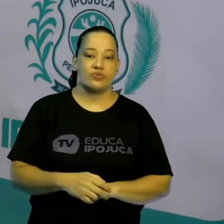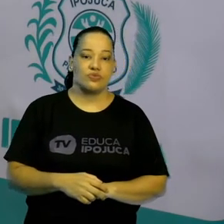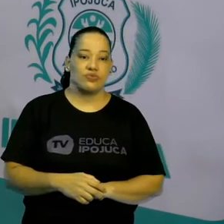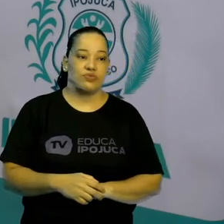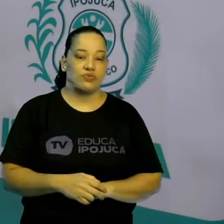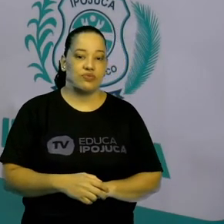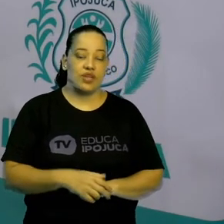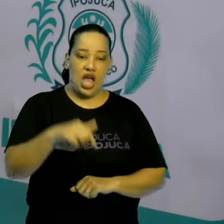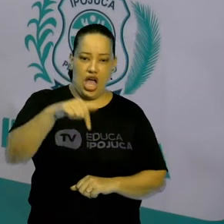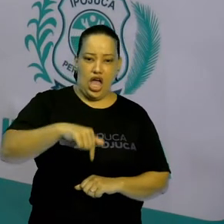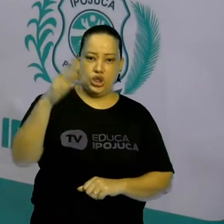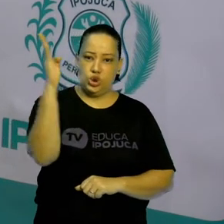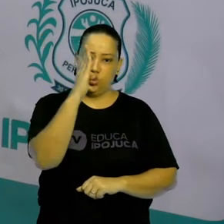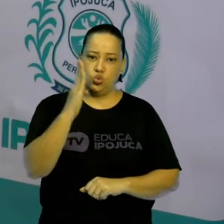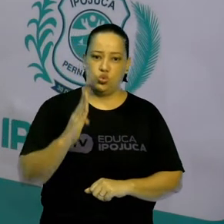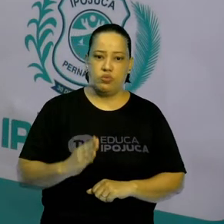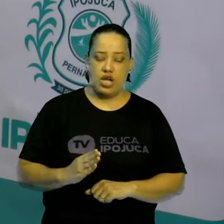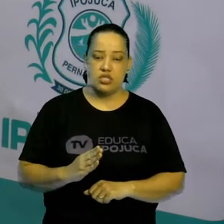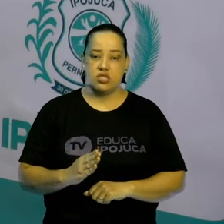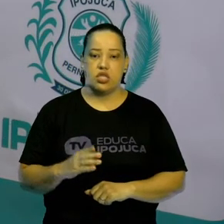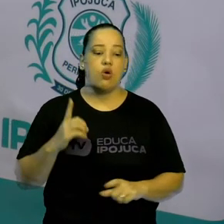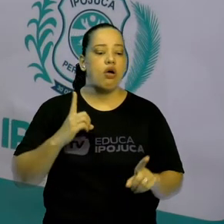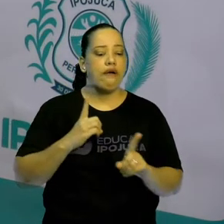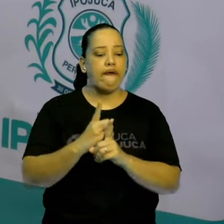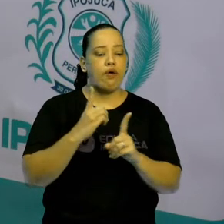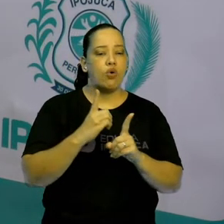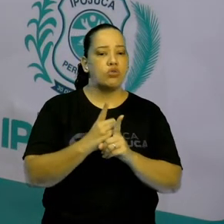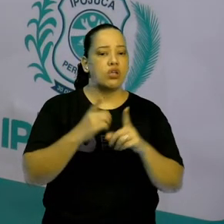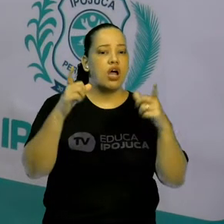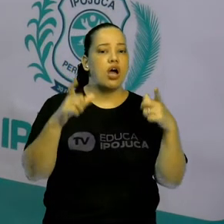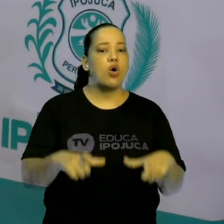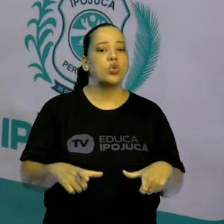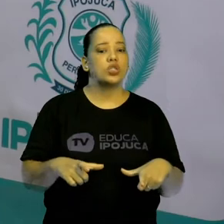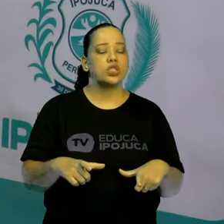Aqui no Brasil, a gente vai achar ele no Paraguai,